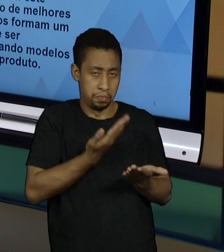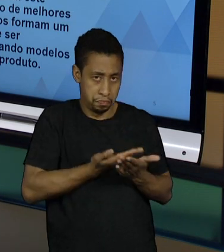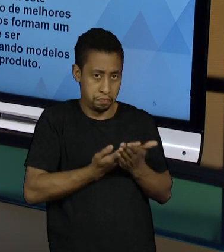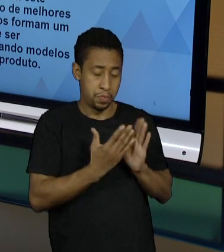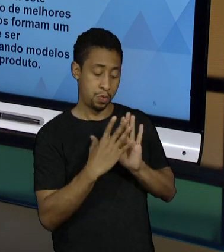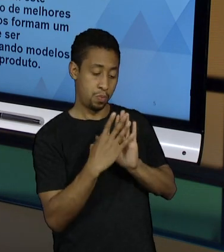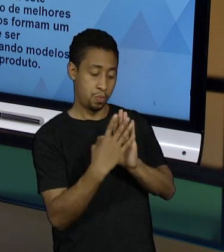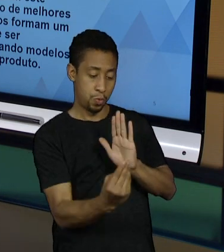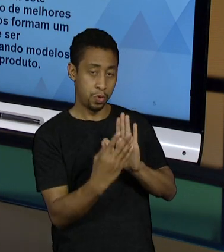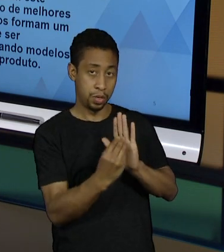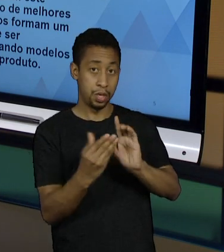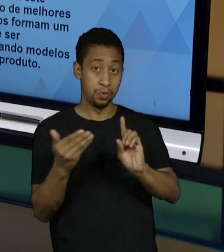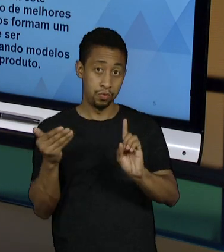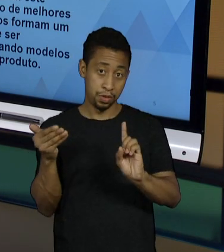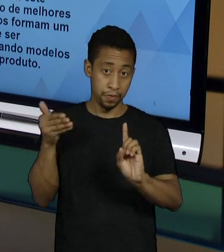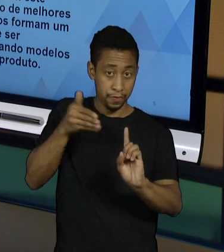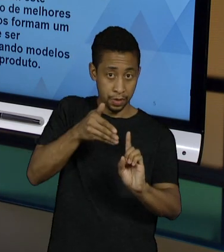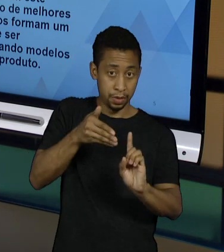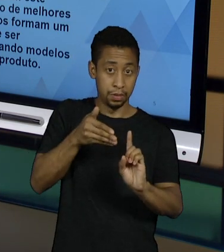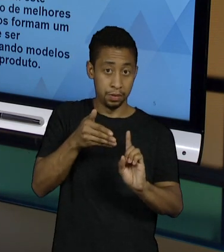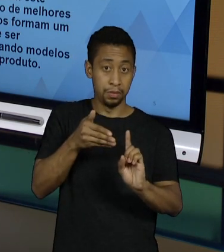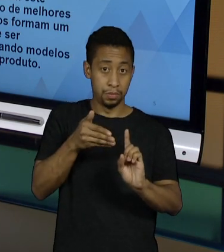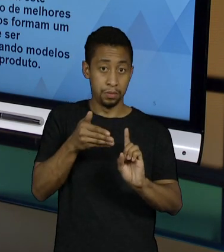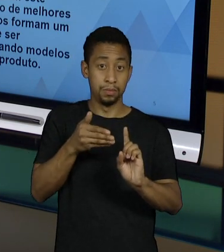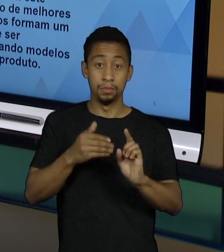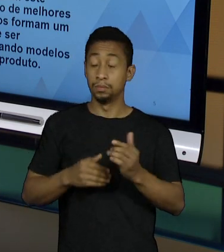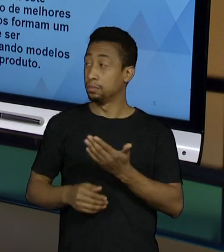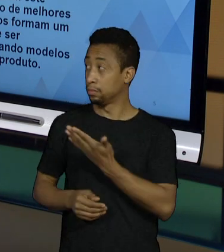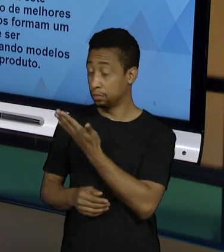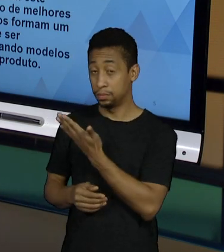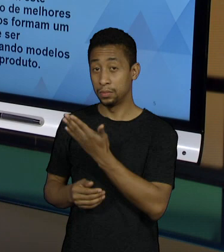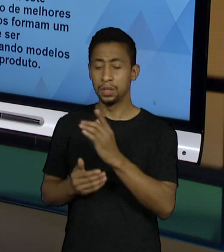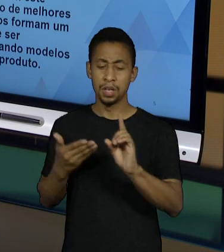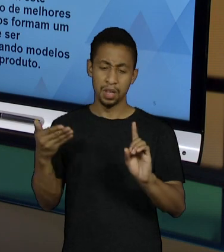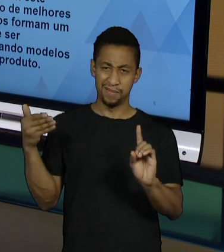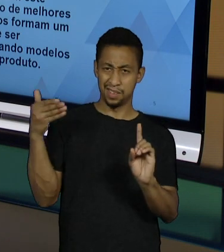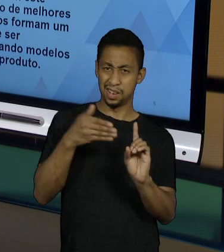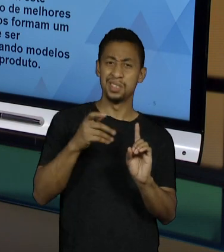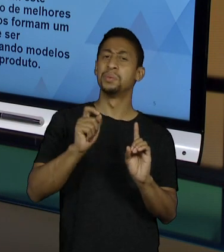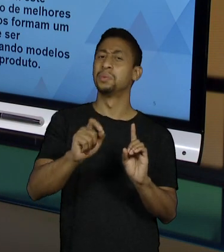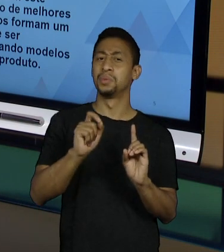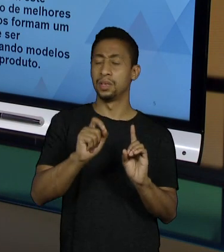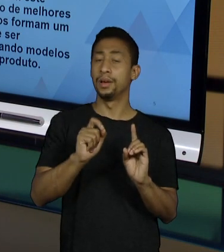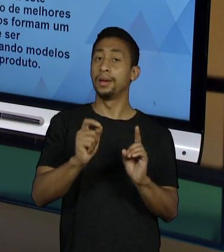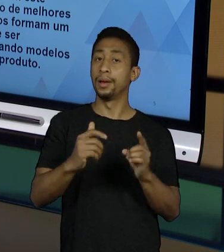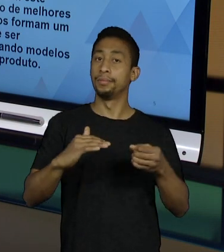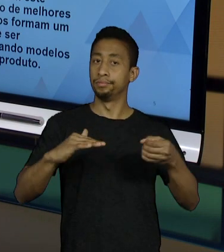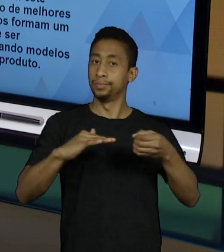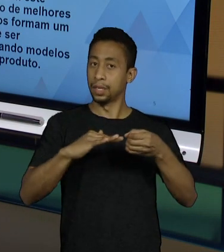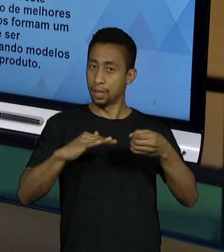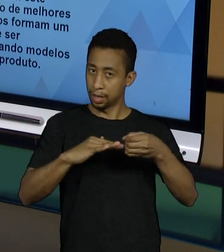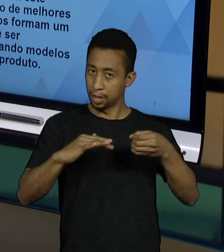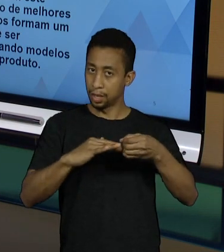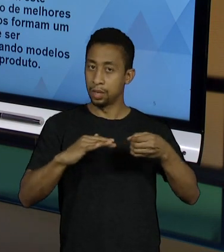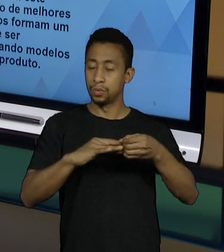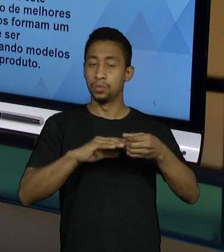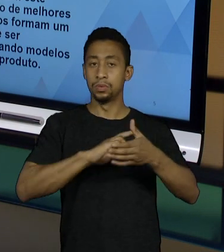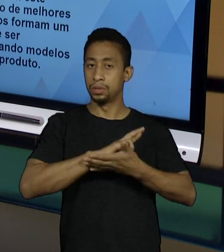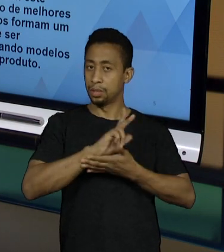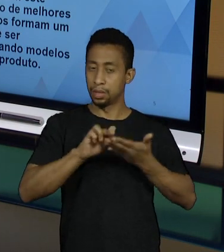Este modelo de referência, ele é um repositório de dados, métodos, ferramentas,